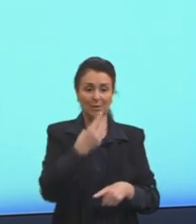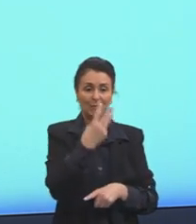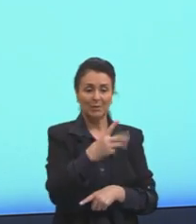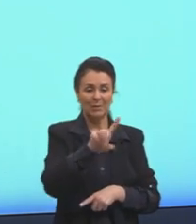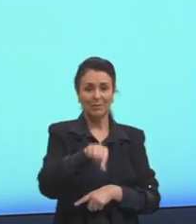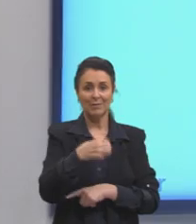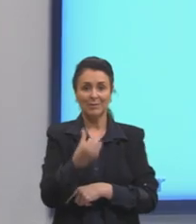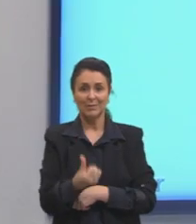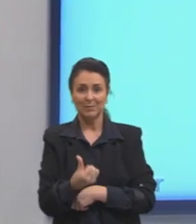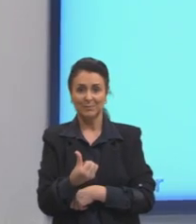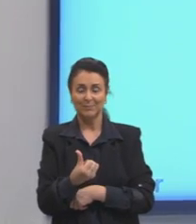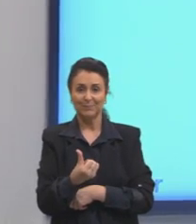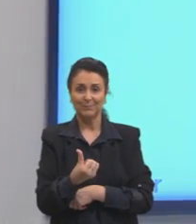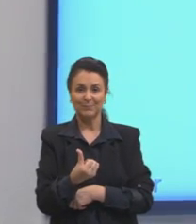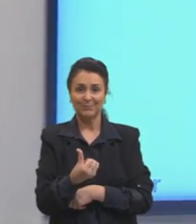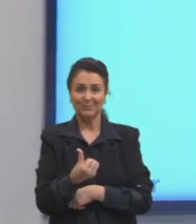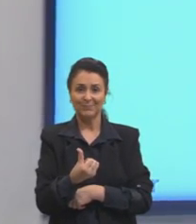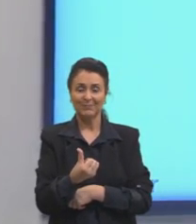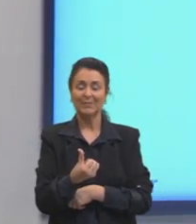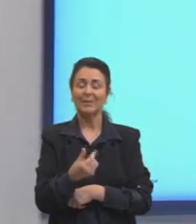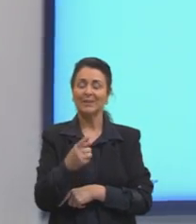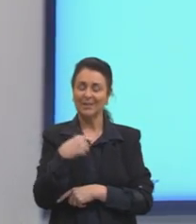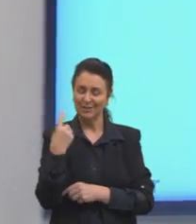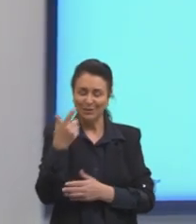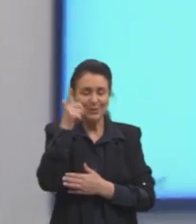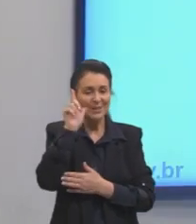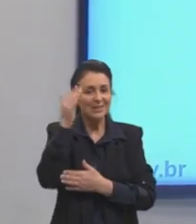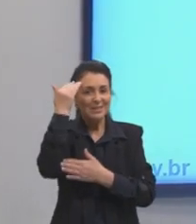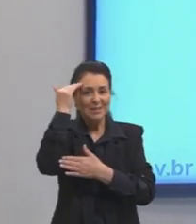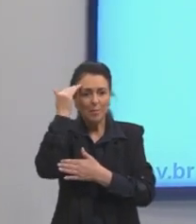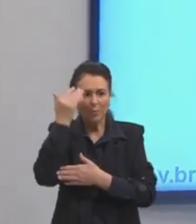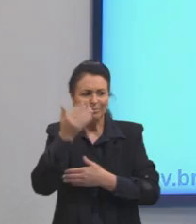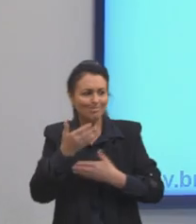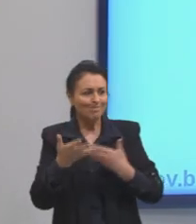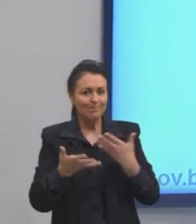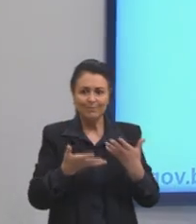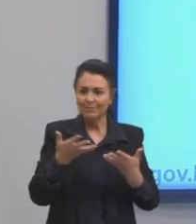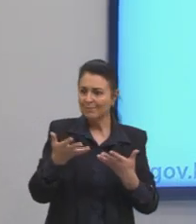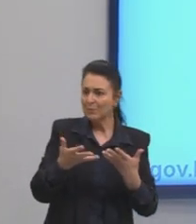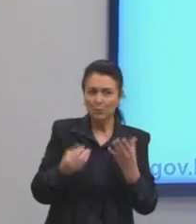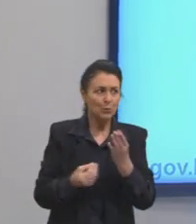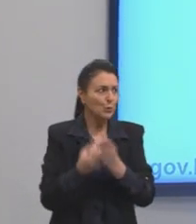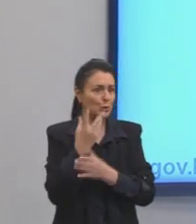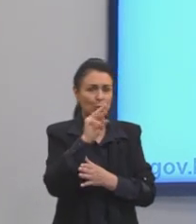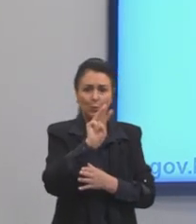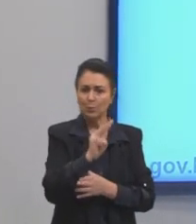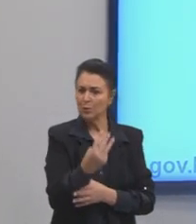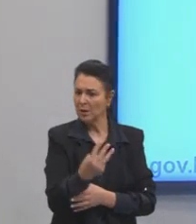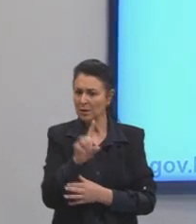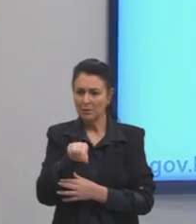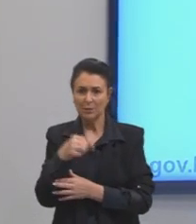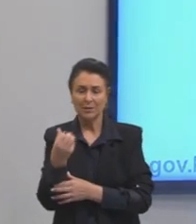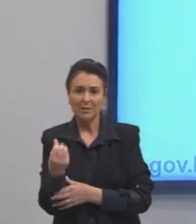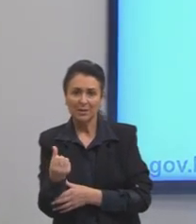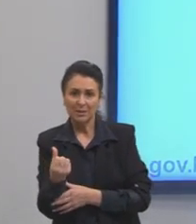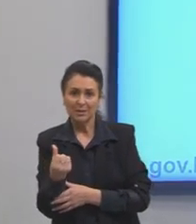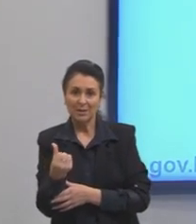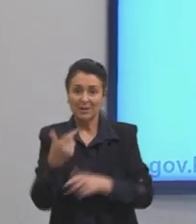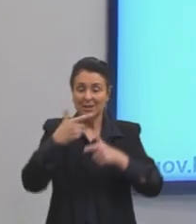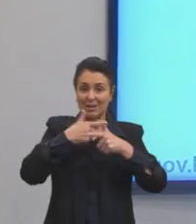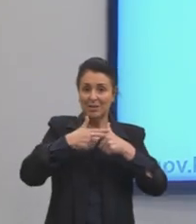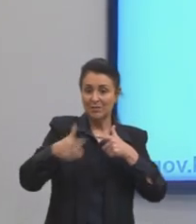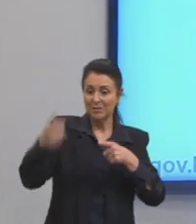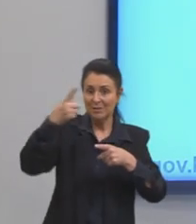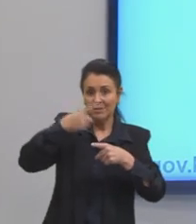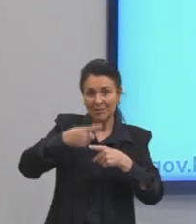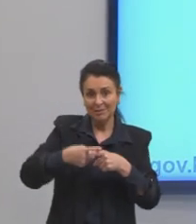,6. Tá? Então daqui a gente consegue saber da onde que vem esse 3,6 e a divisão e